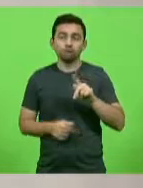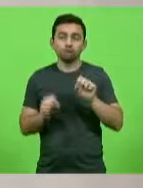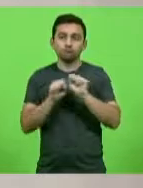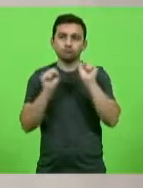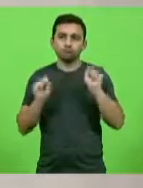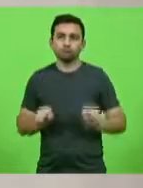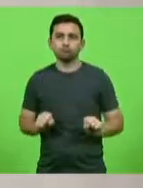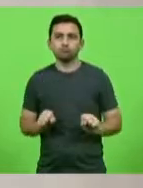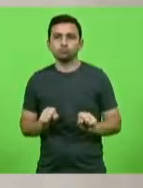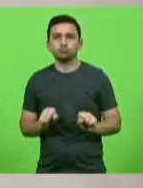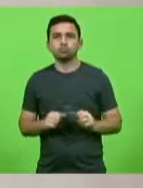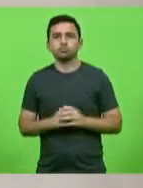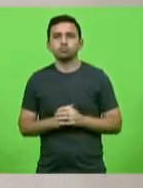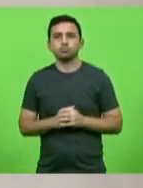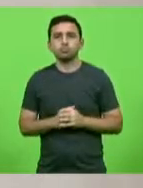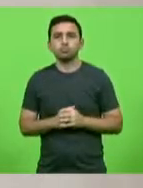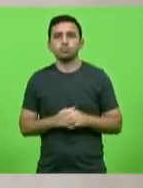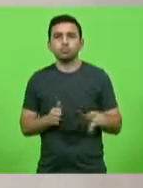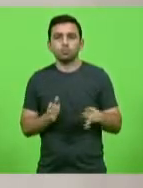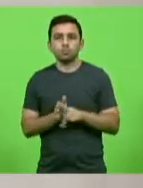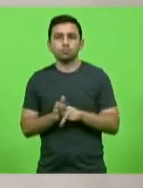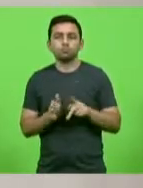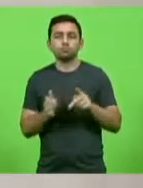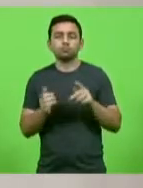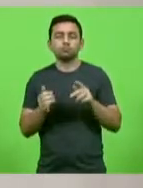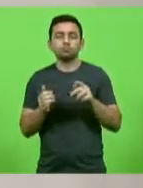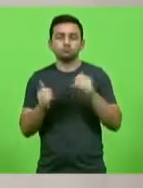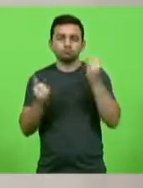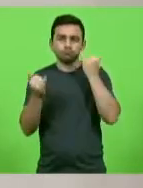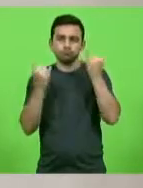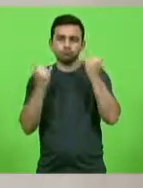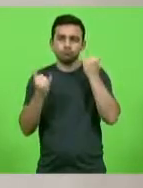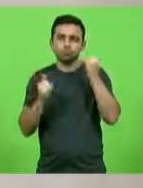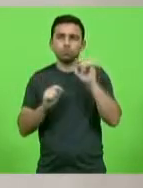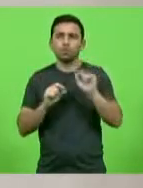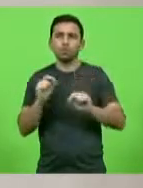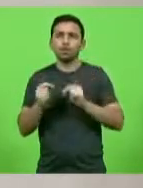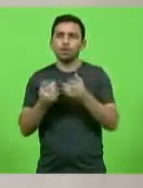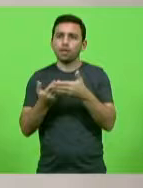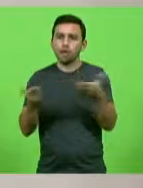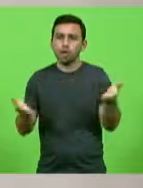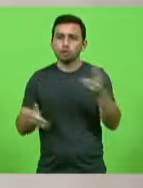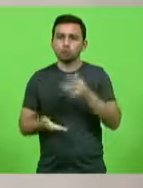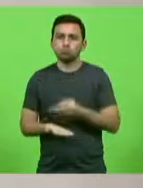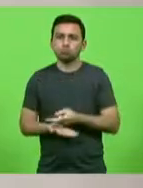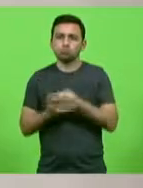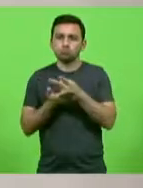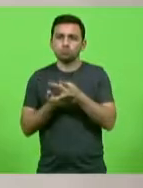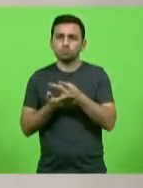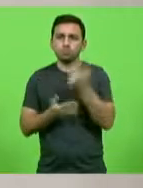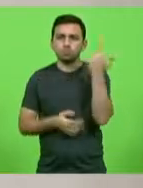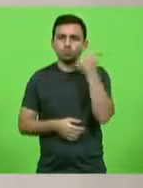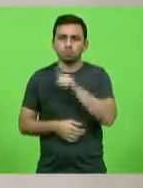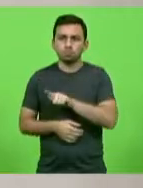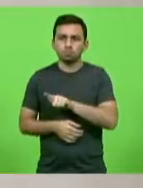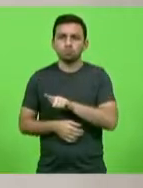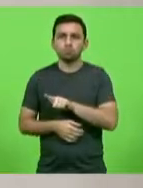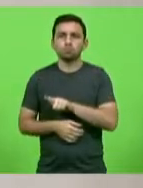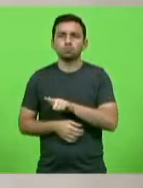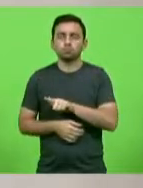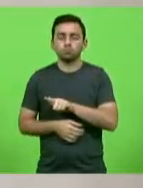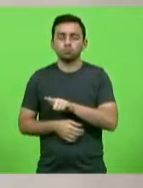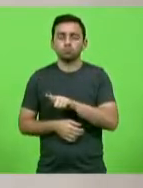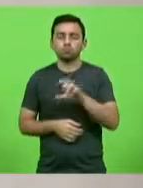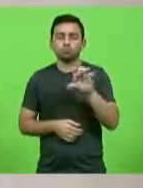Ancon Sistemas da informação respectivamente por terem sido premiadas na nova edição do prêmio